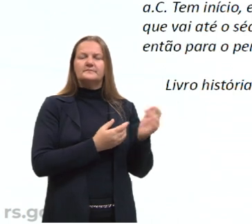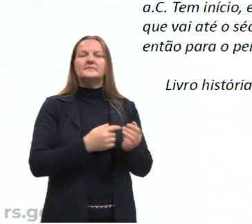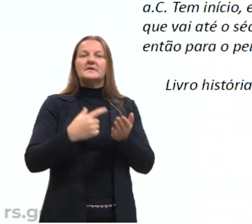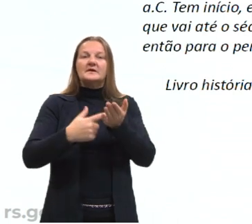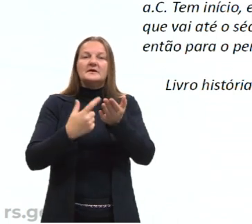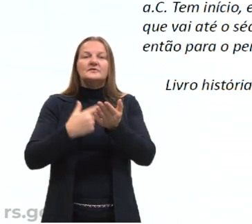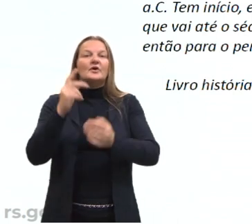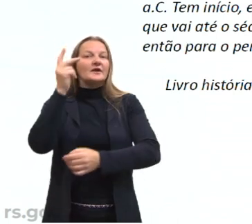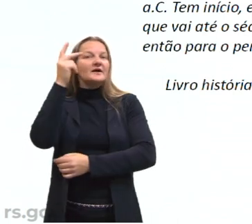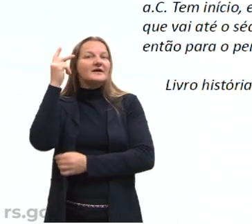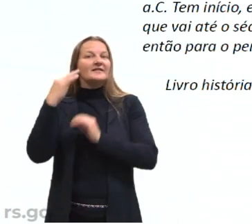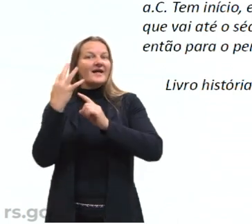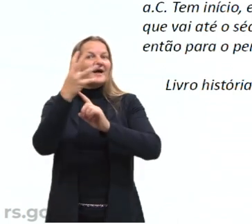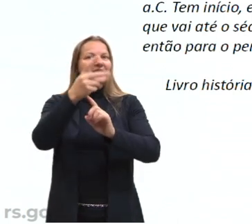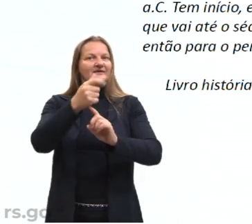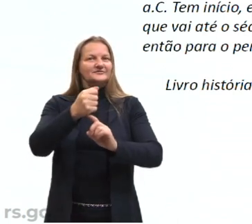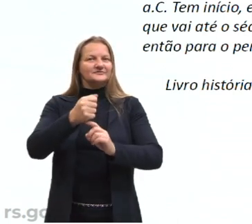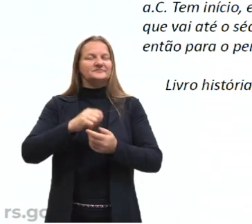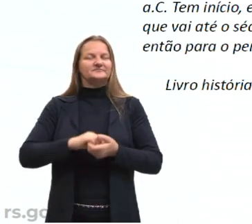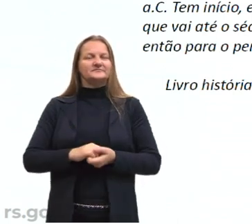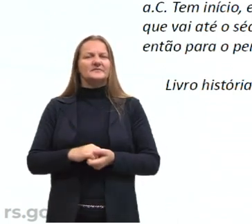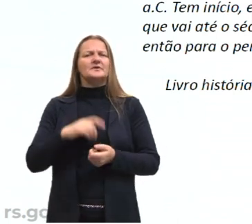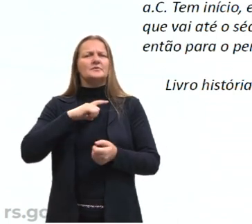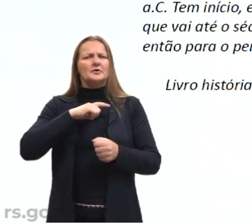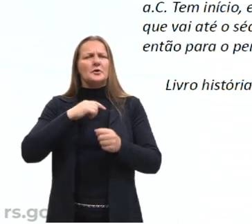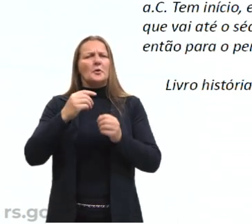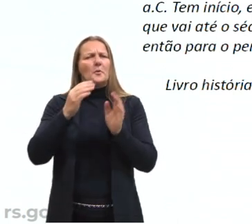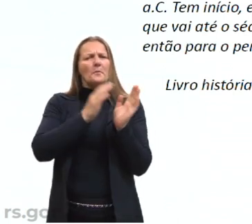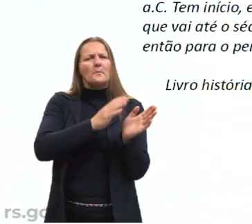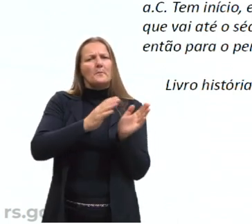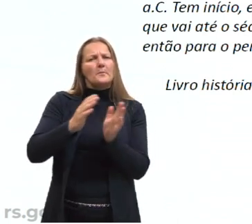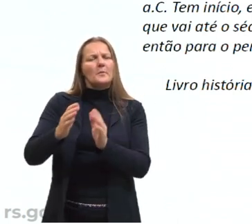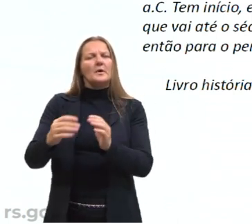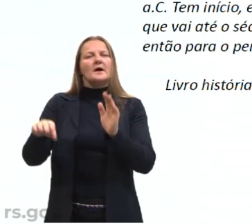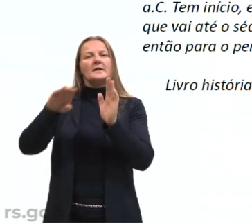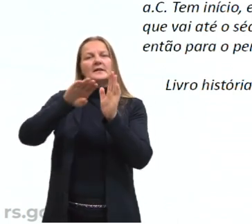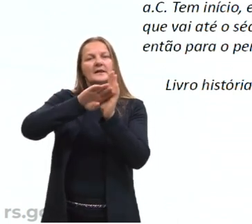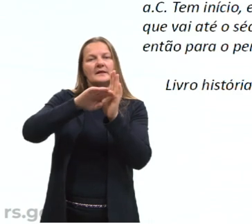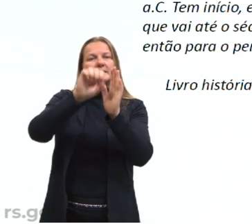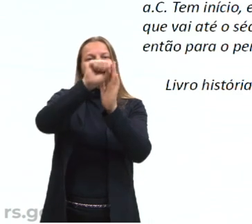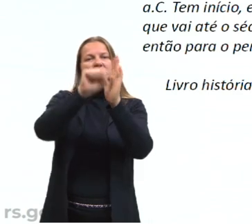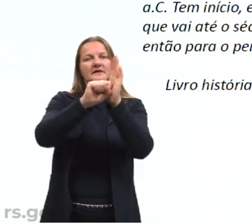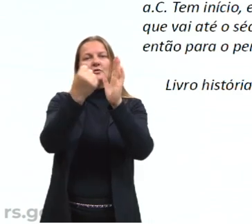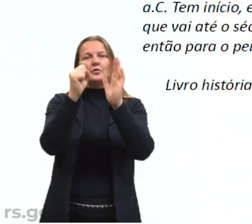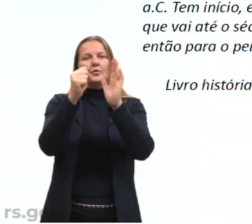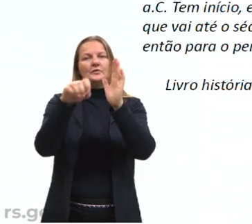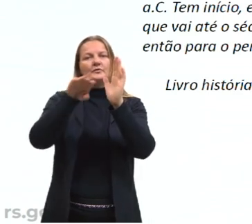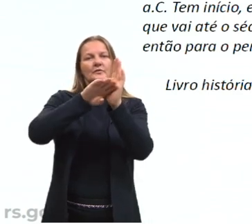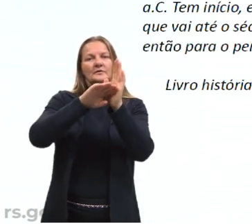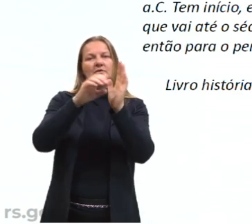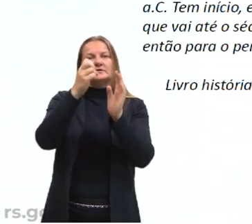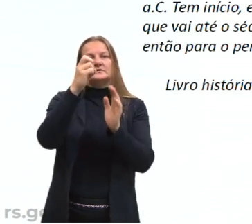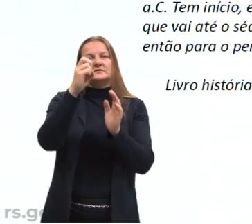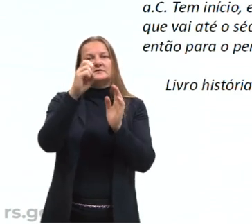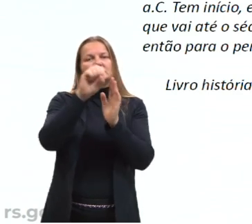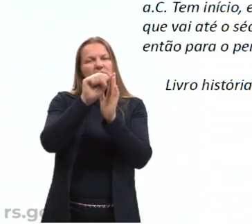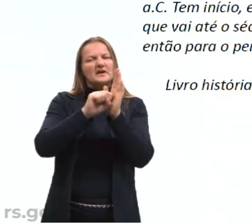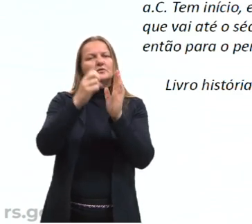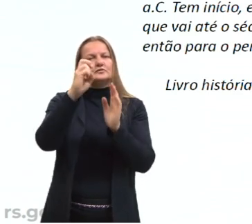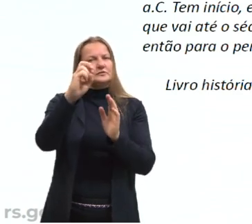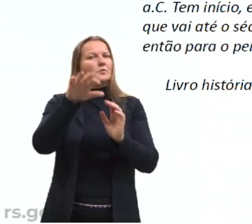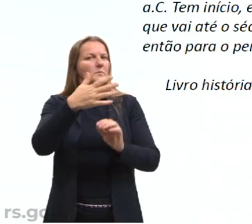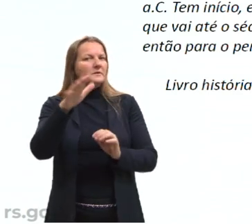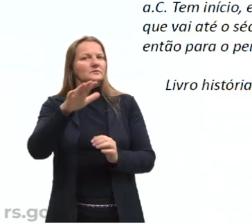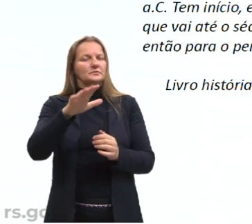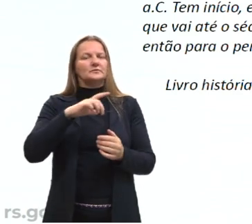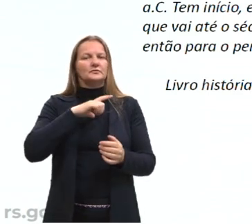fala, no seu livro, que, historicamente, o período arcaico, ele vai da metade do século VIII até o século V. E tem nisso,